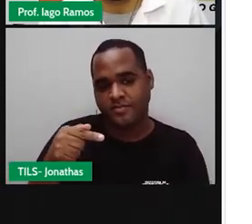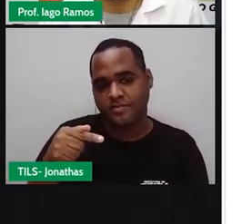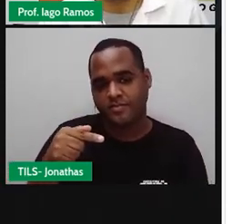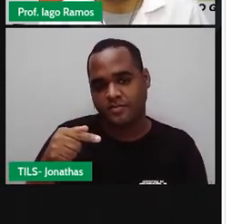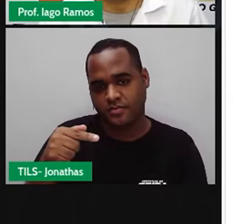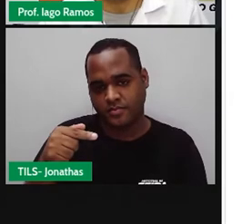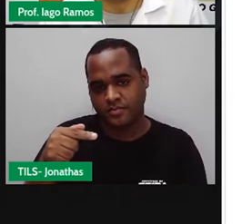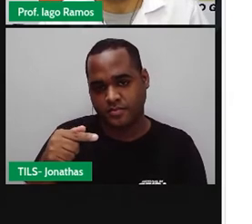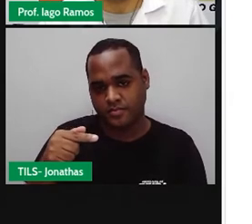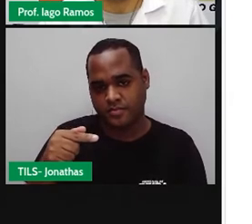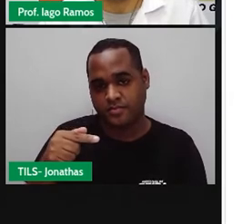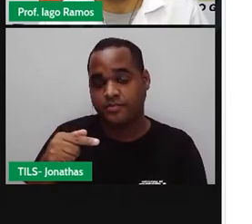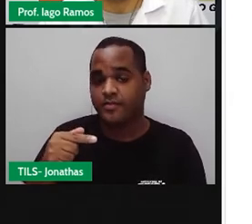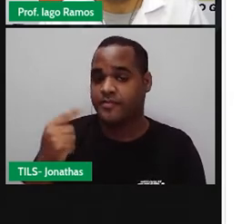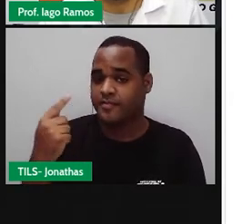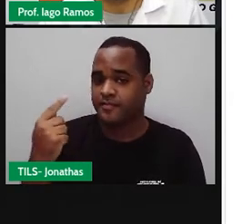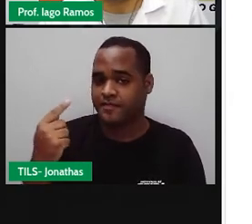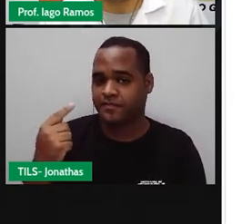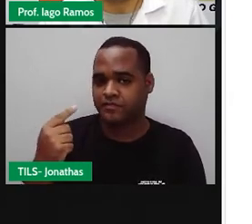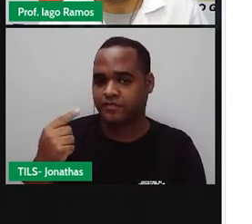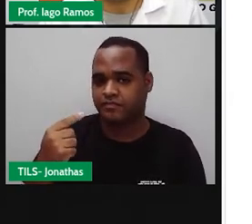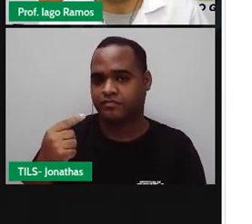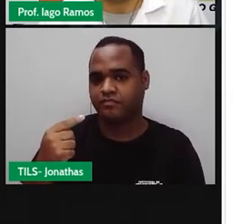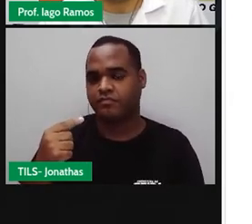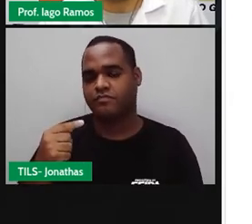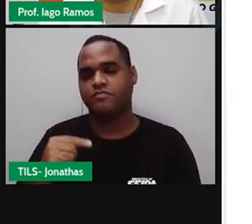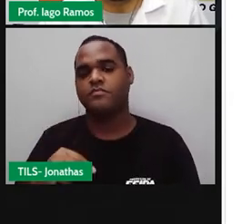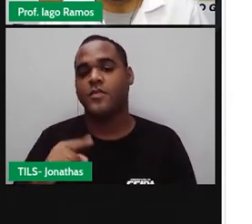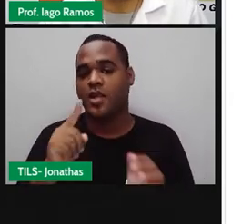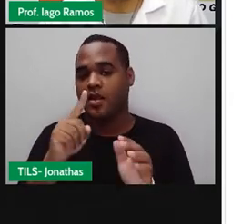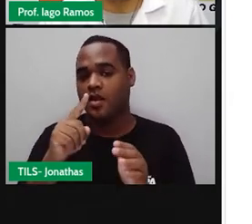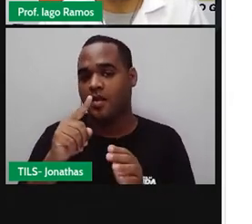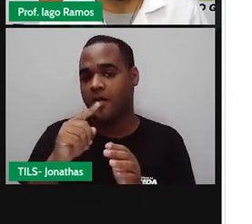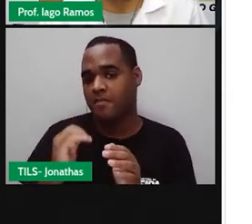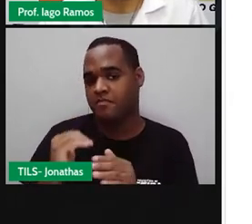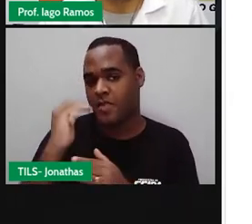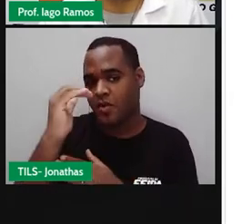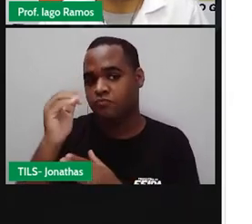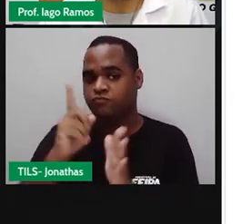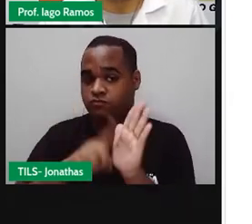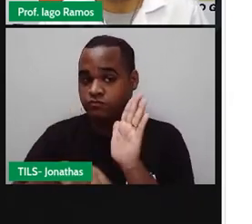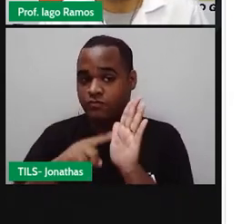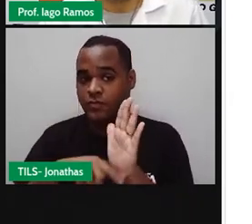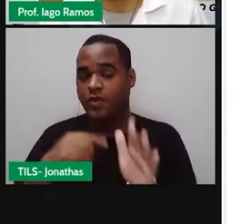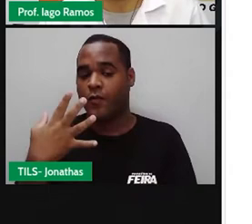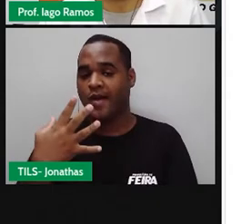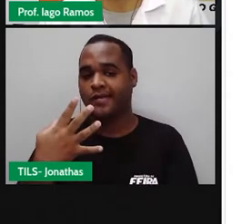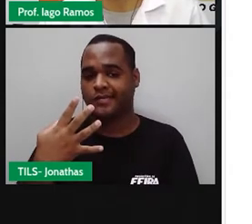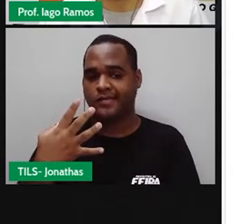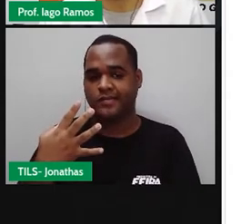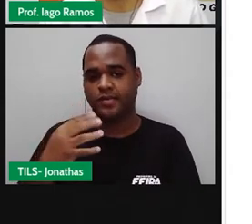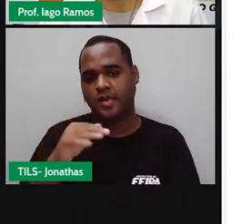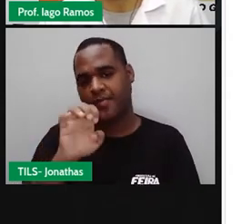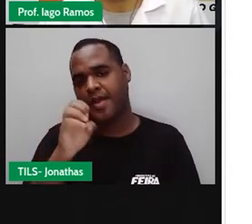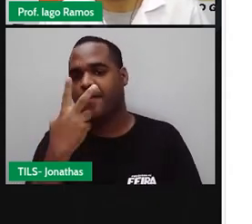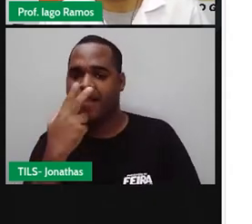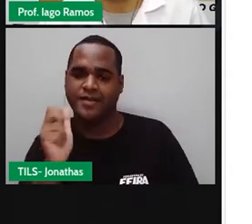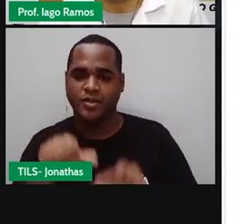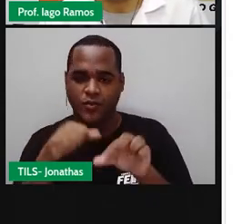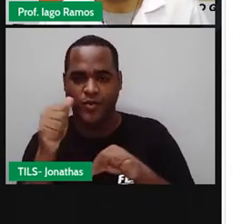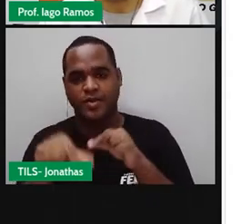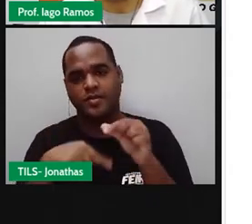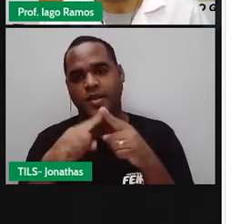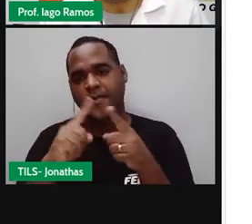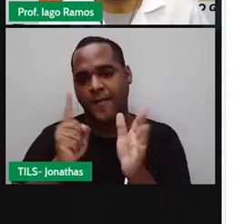Quem é maior? Quem é menor? 4 está à esquerda. Quem está à esquerda é